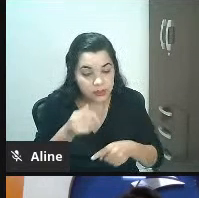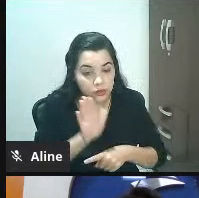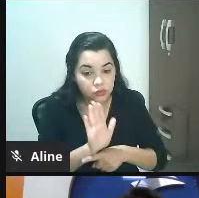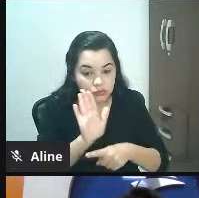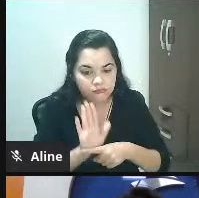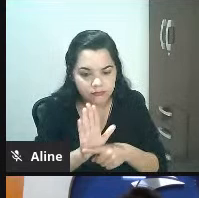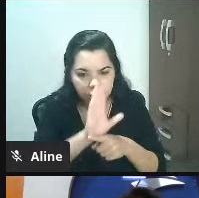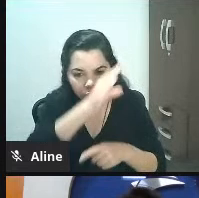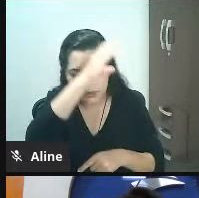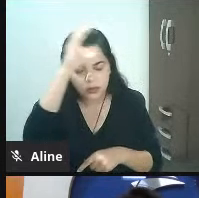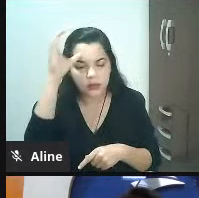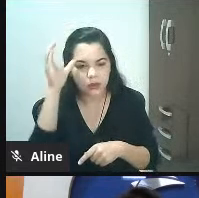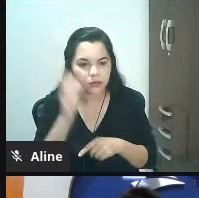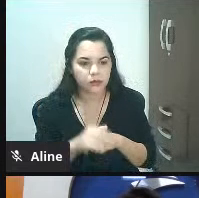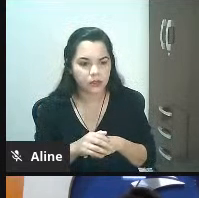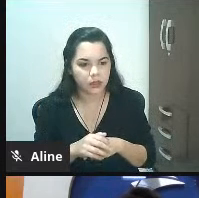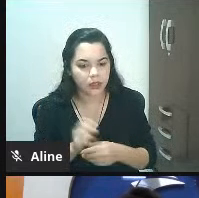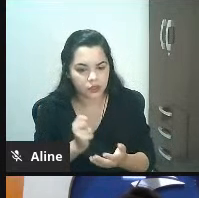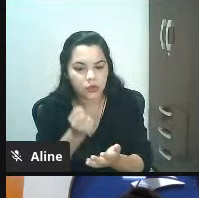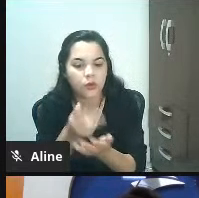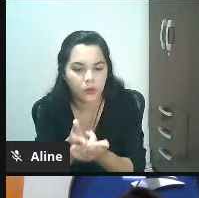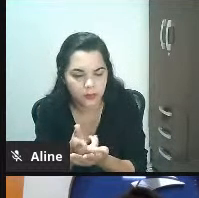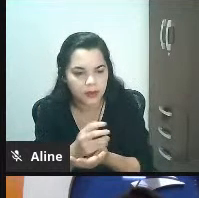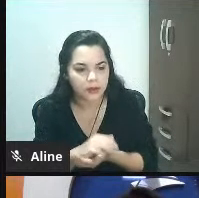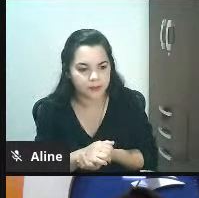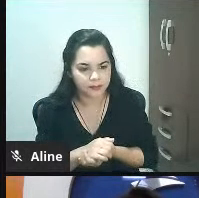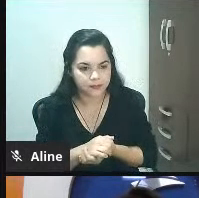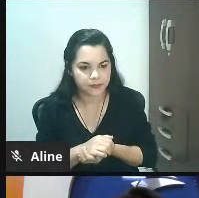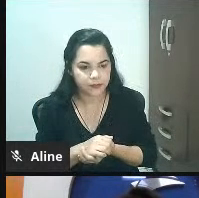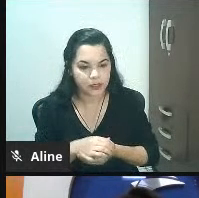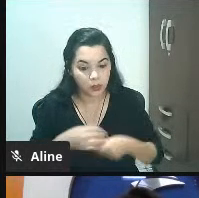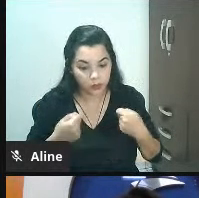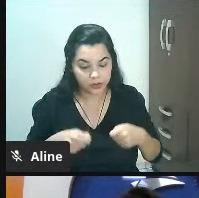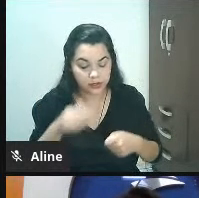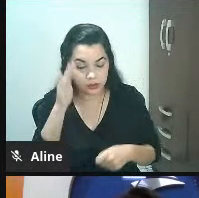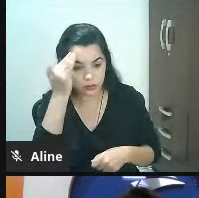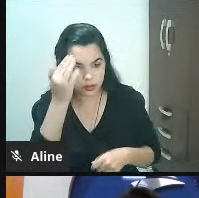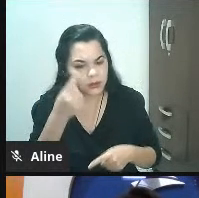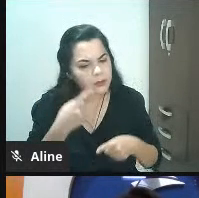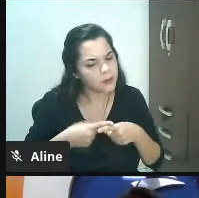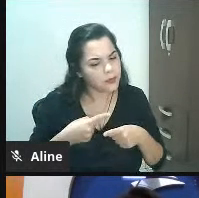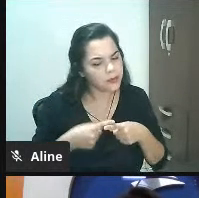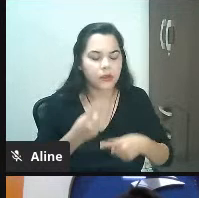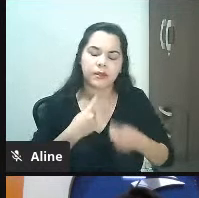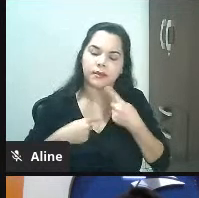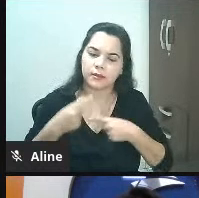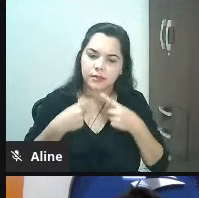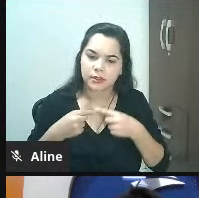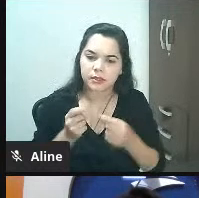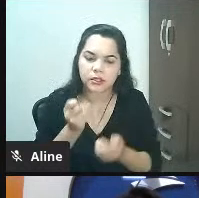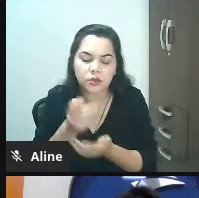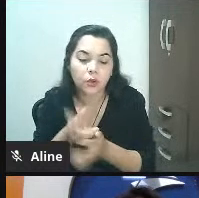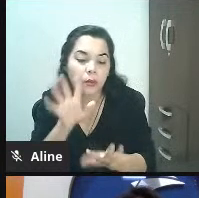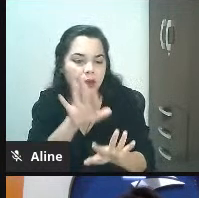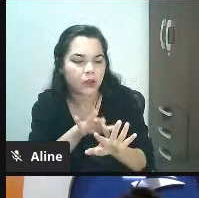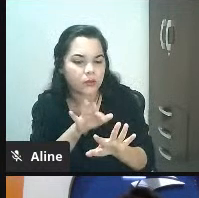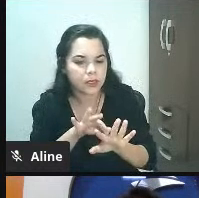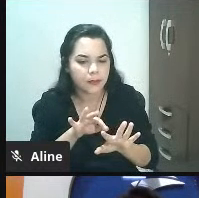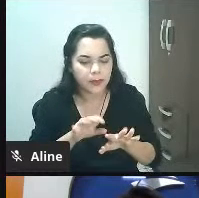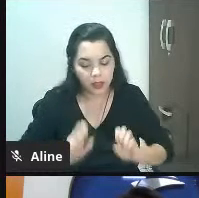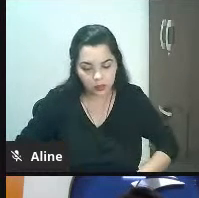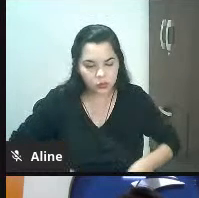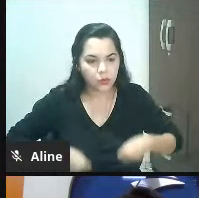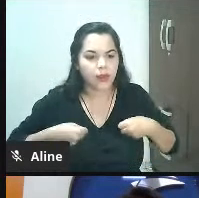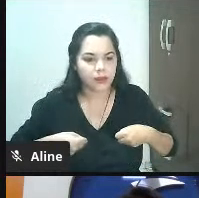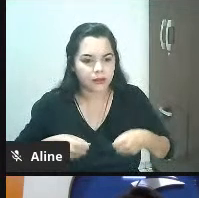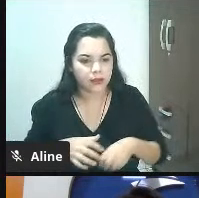Eu preciso de entender a dor que ele está vivendo. Então, eu vou sondar. Eu vou entender por que ele está querendo comprar aquele sapato, aquela calça. Por